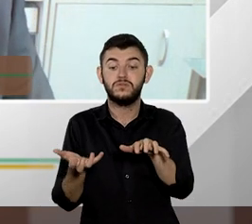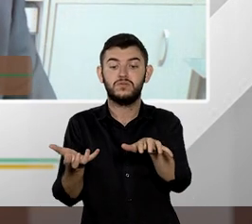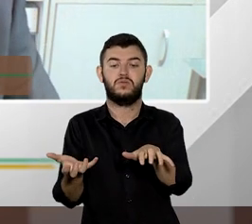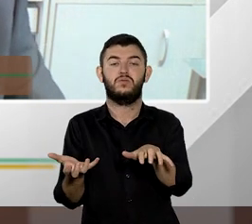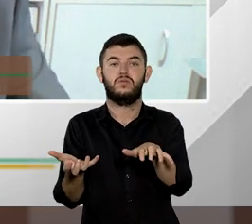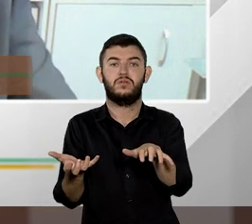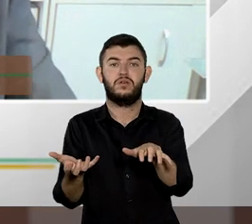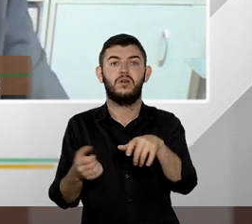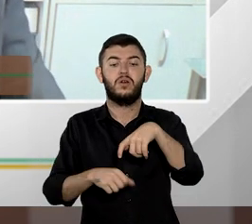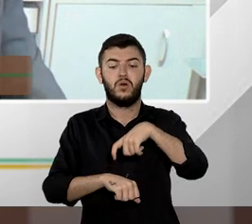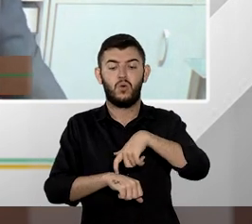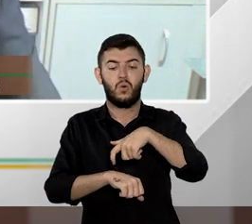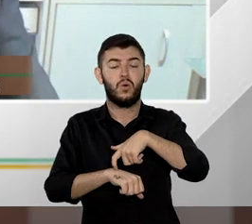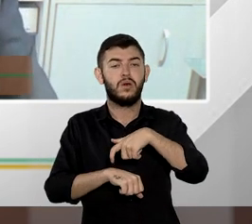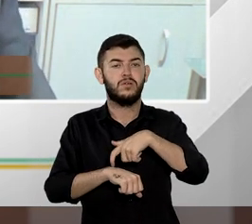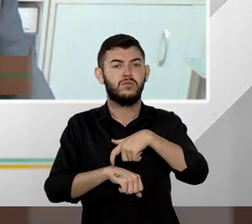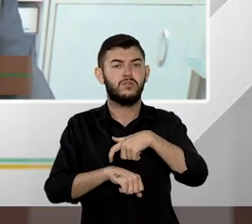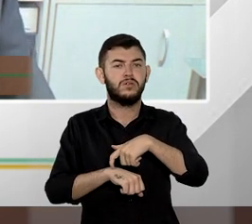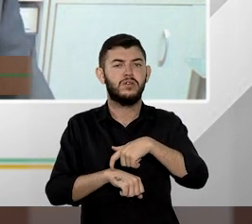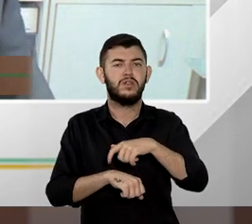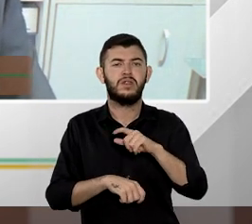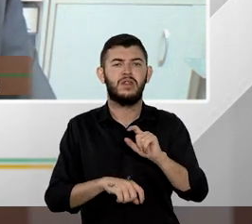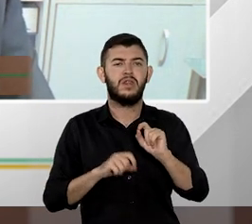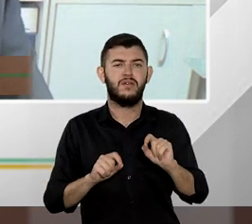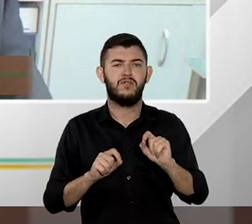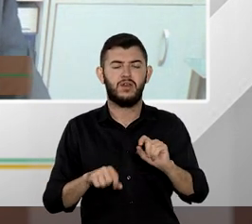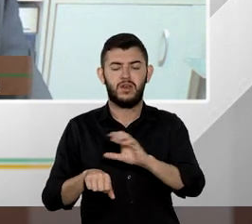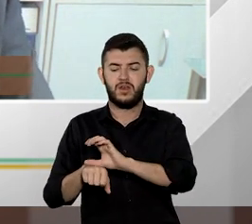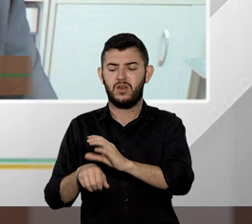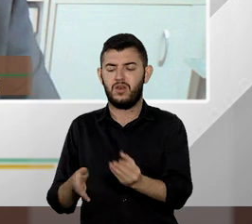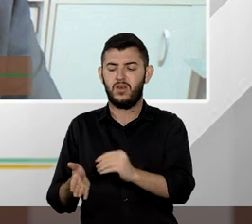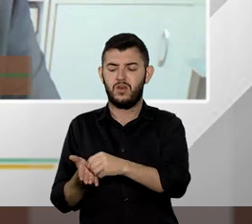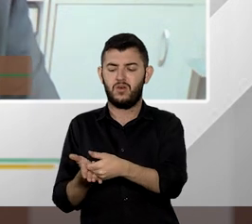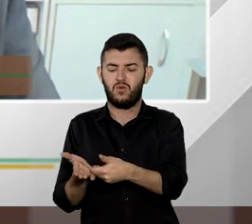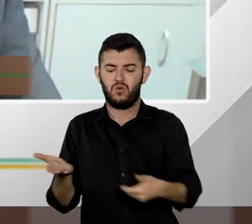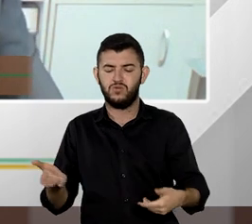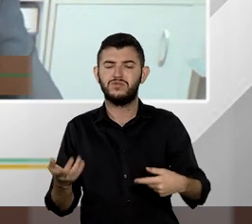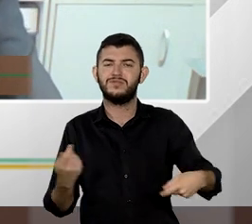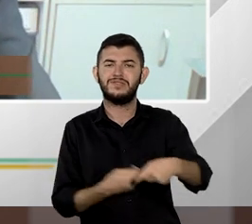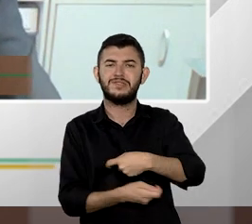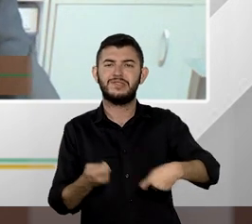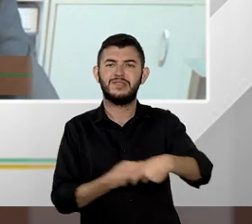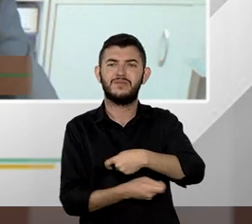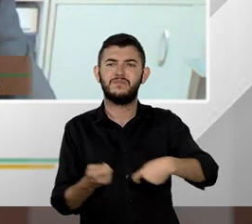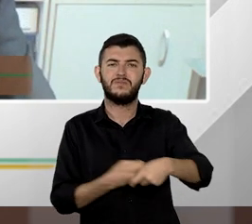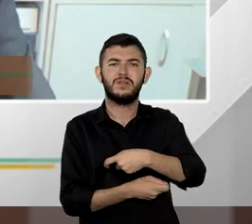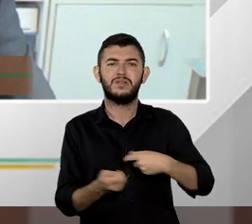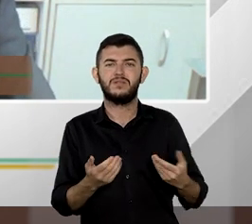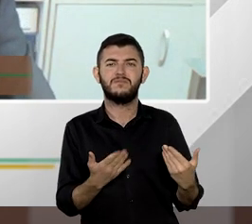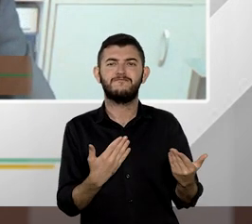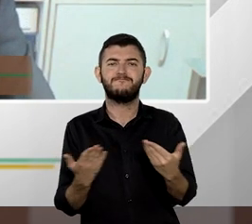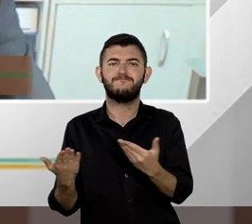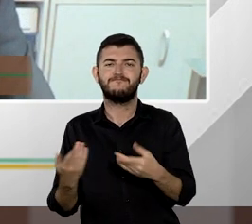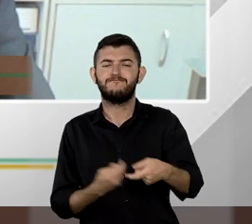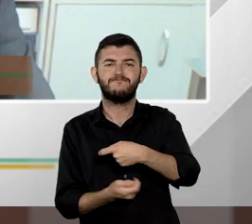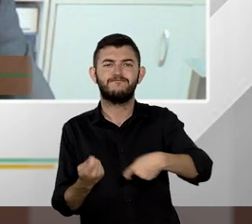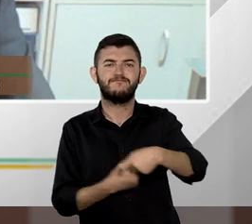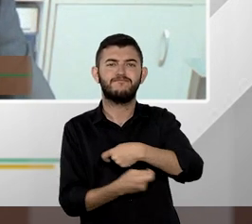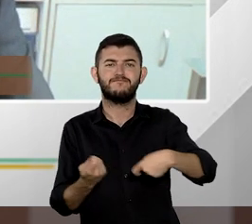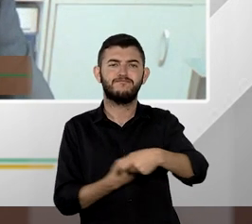do trâmite da emenda constitucional e algo que é diferente da repercussão geral